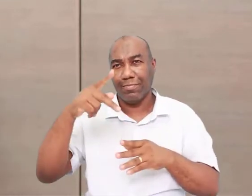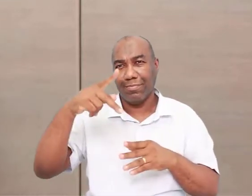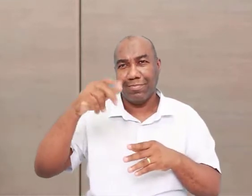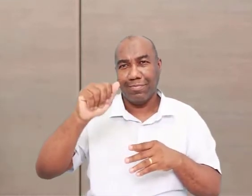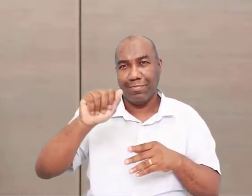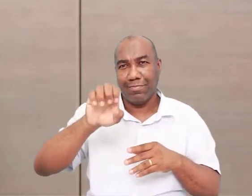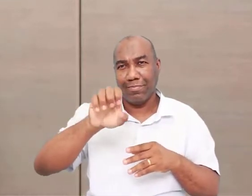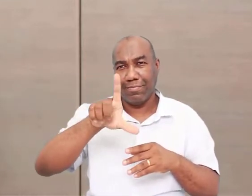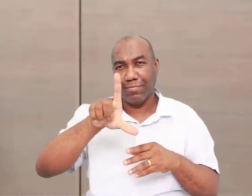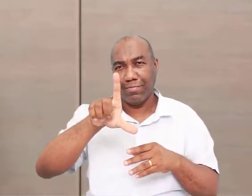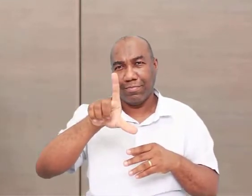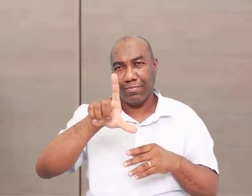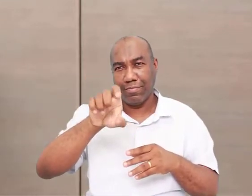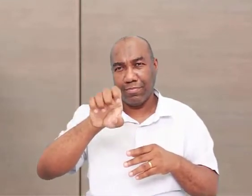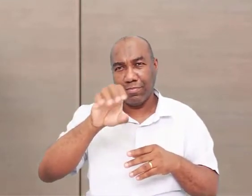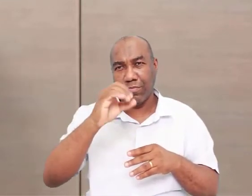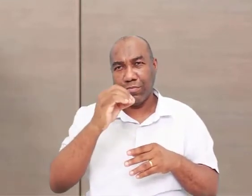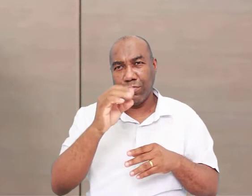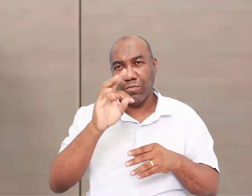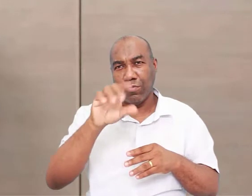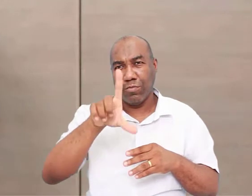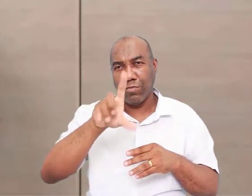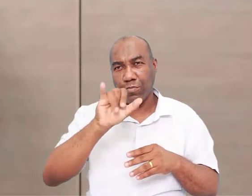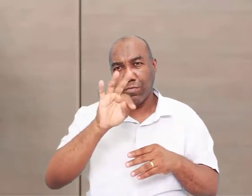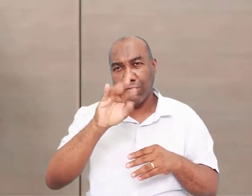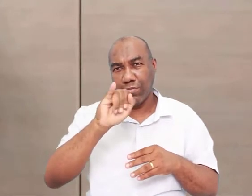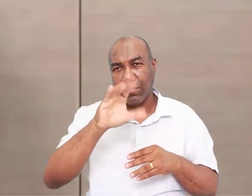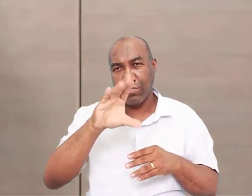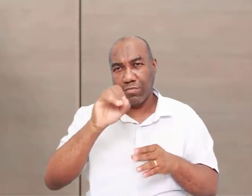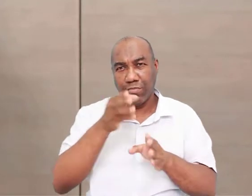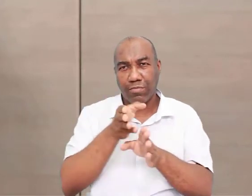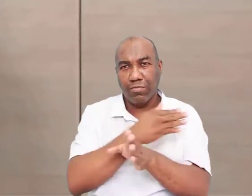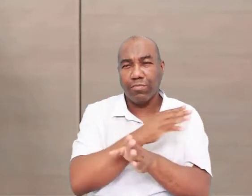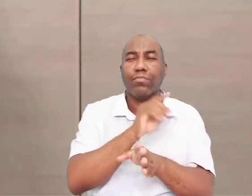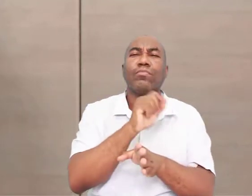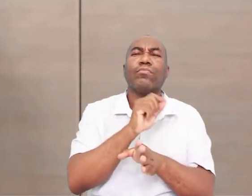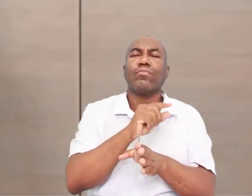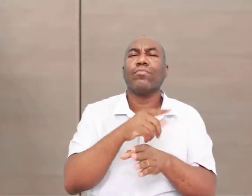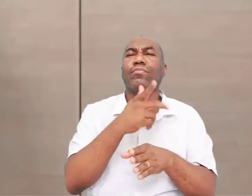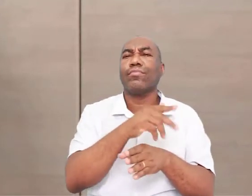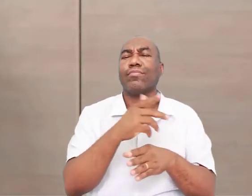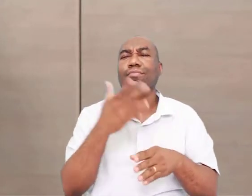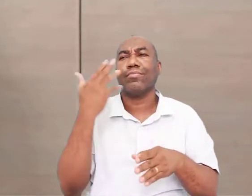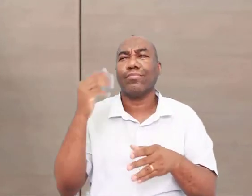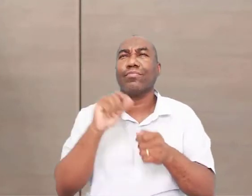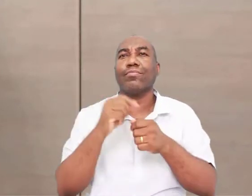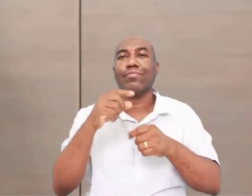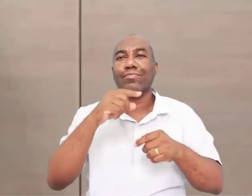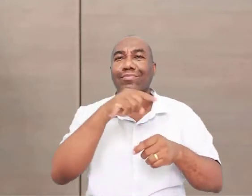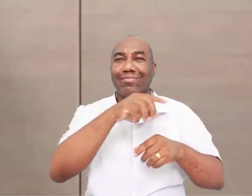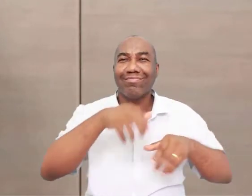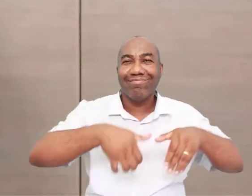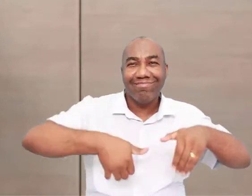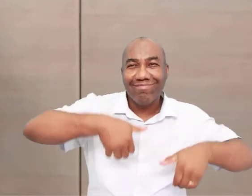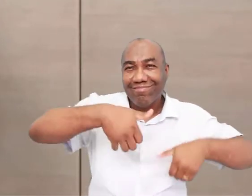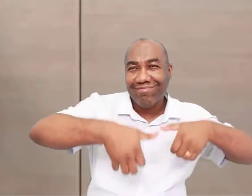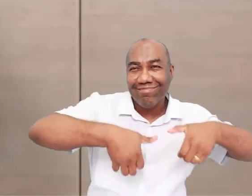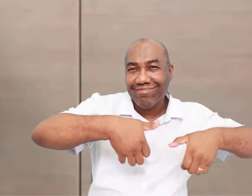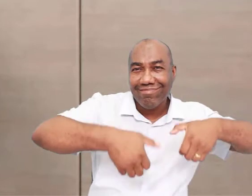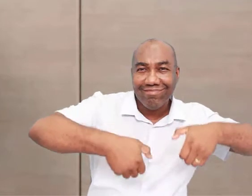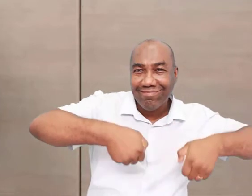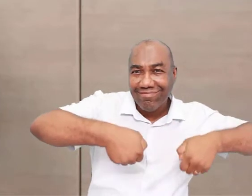da Pedra Lascada. Por quê? Porque os nossos ancestrais ainda não tinham a habilidade de criar instrumentos. Ele usava